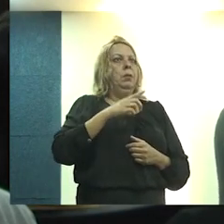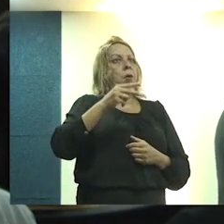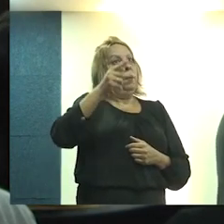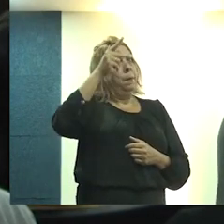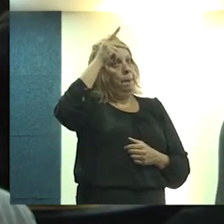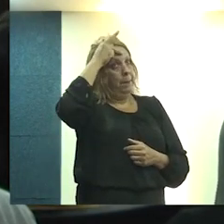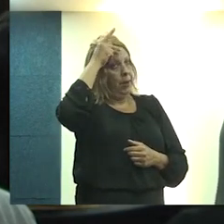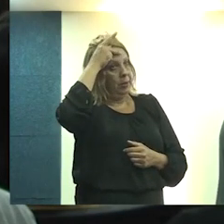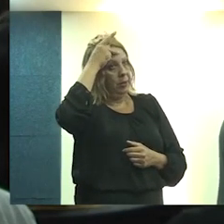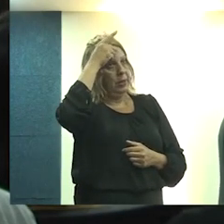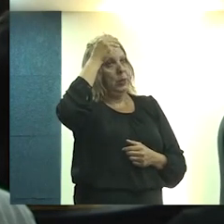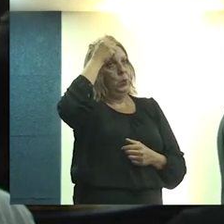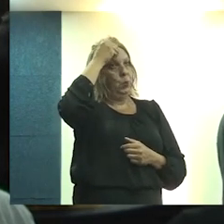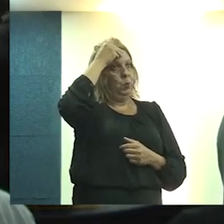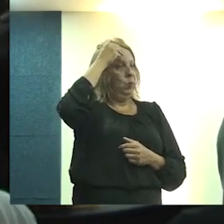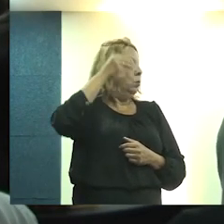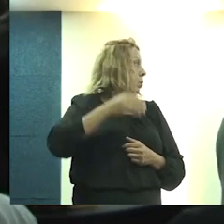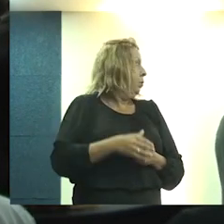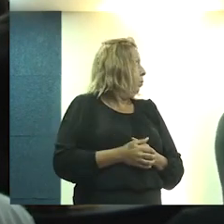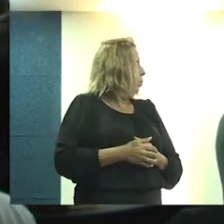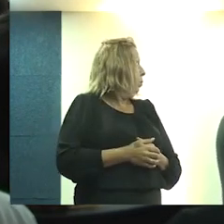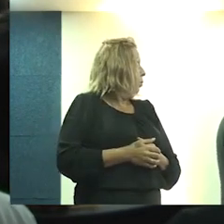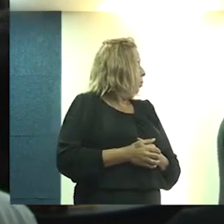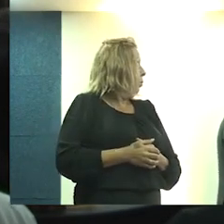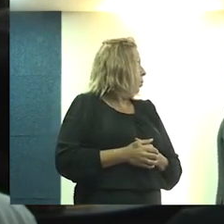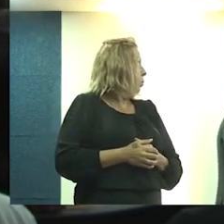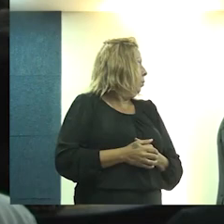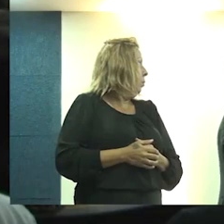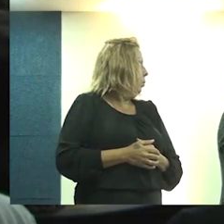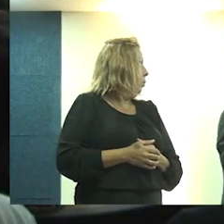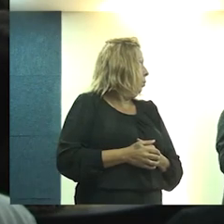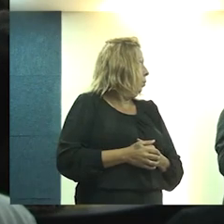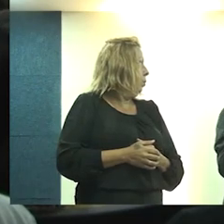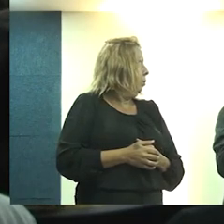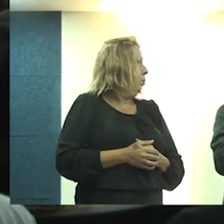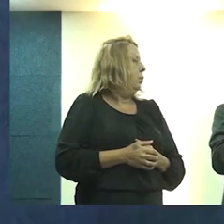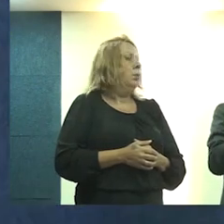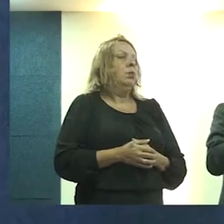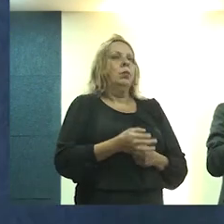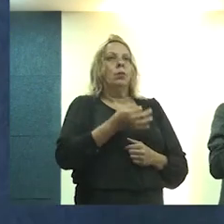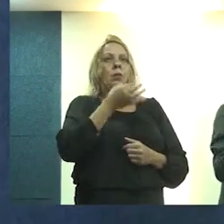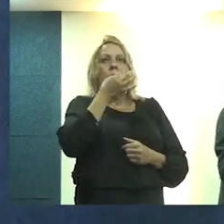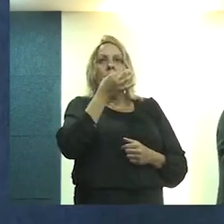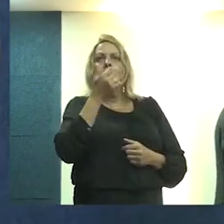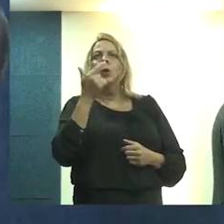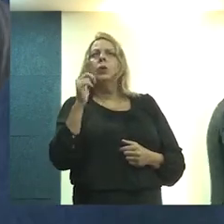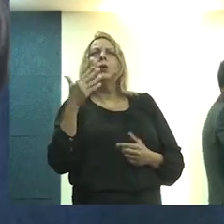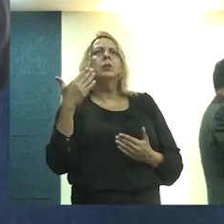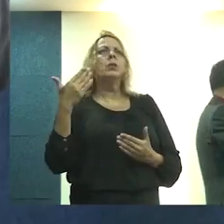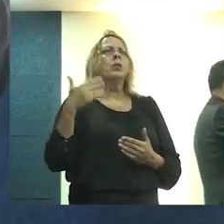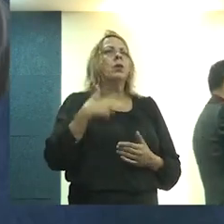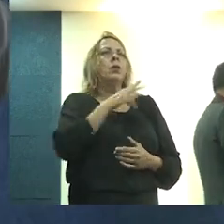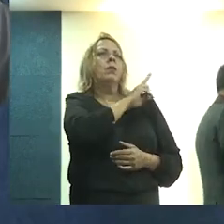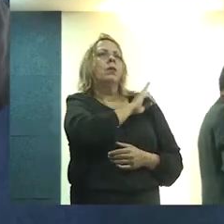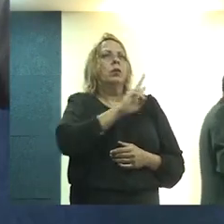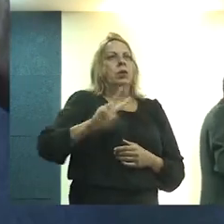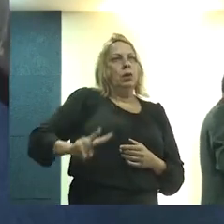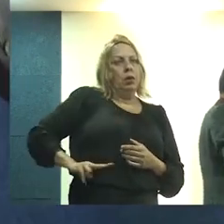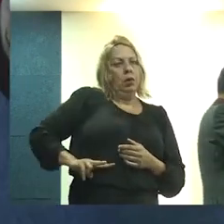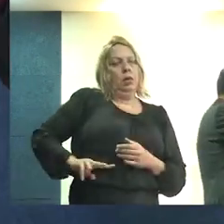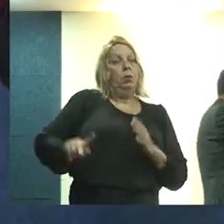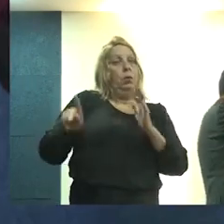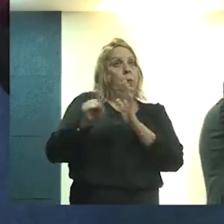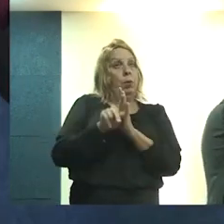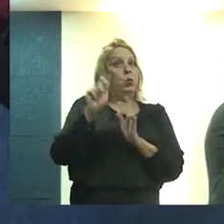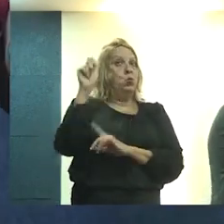meu padrinho, a qual eu me sinto um afiliado, que como vereador, eu estava aqui comentando com outra pessoa que depois eu cito, como vereador lá em